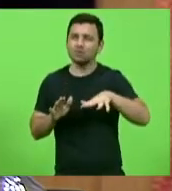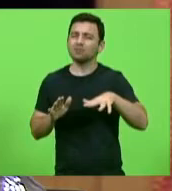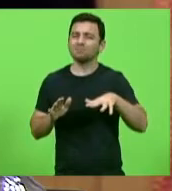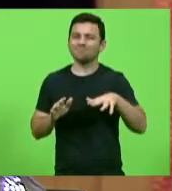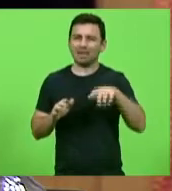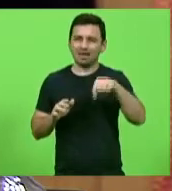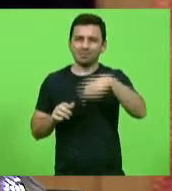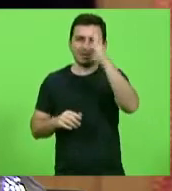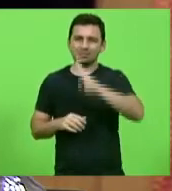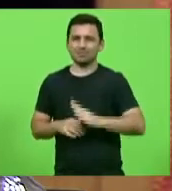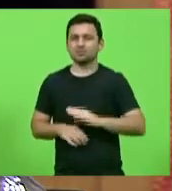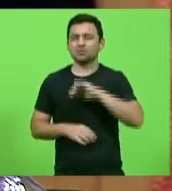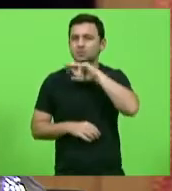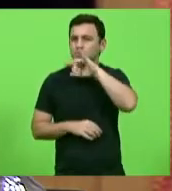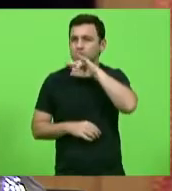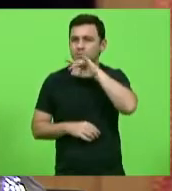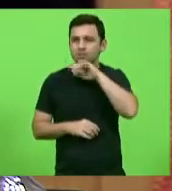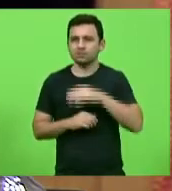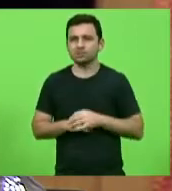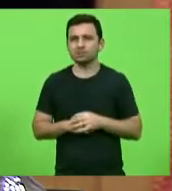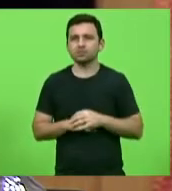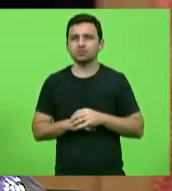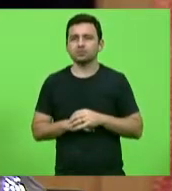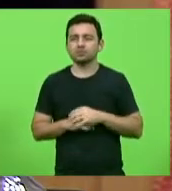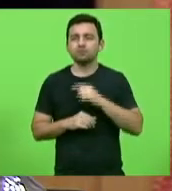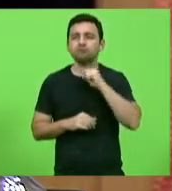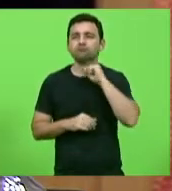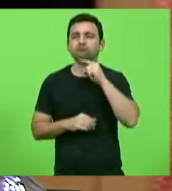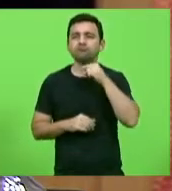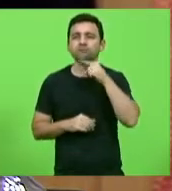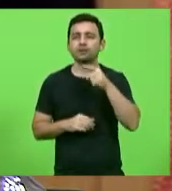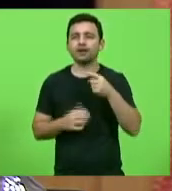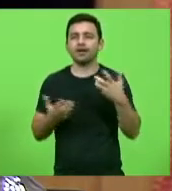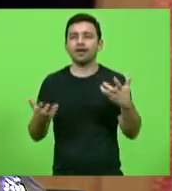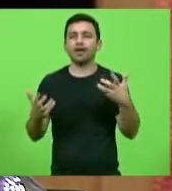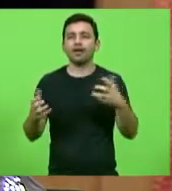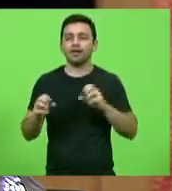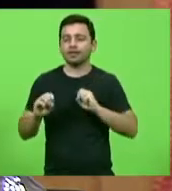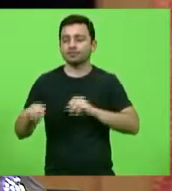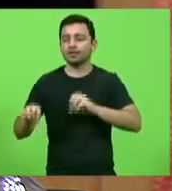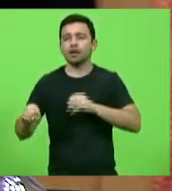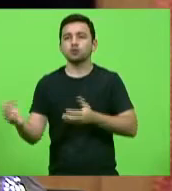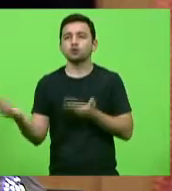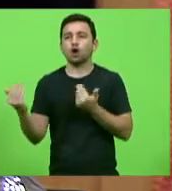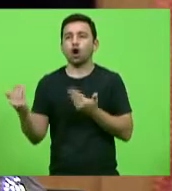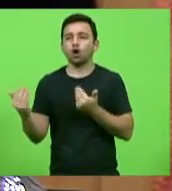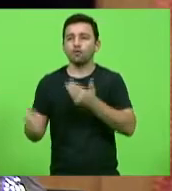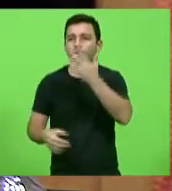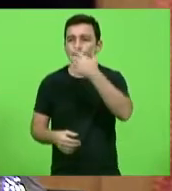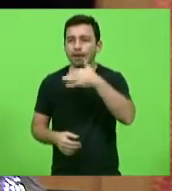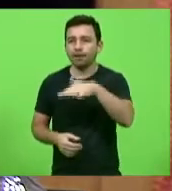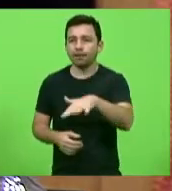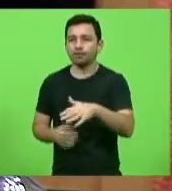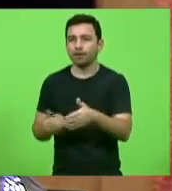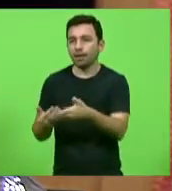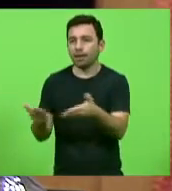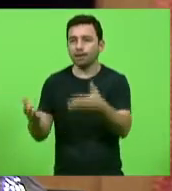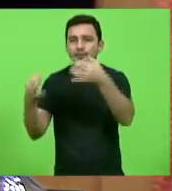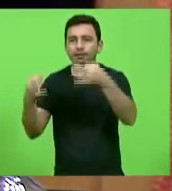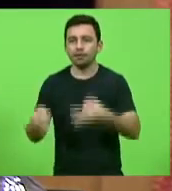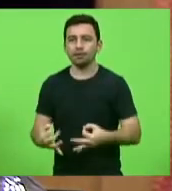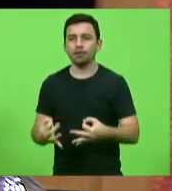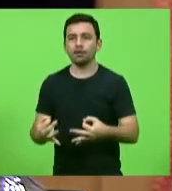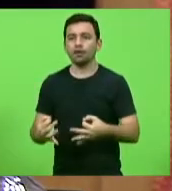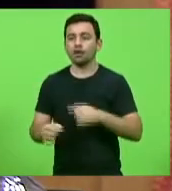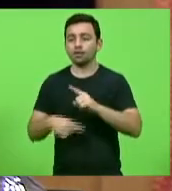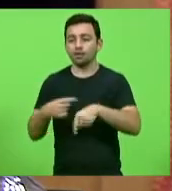muito ruim. Nós não adianta querermos ensinar o jovem, a criança a fazer certo,